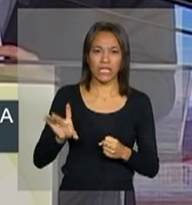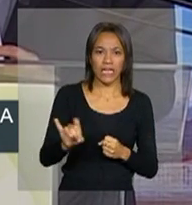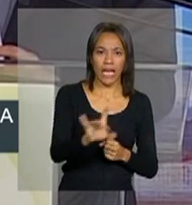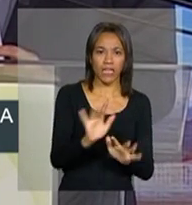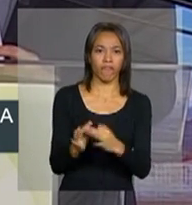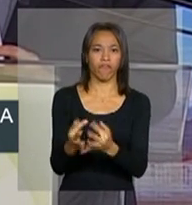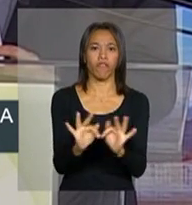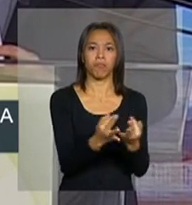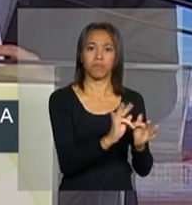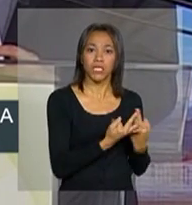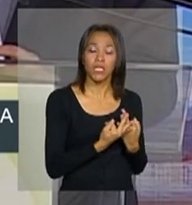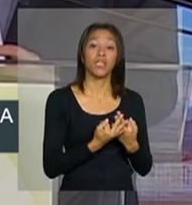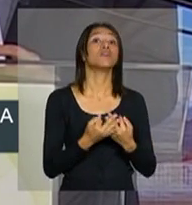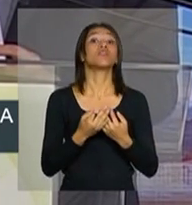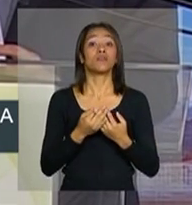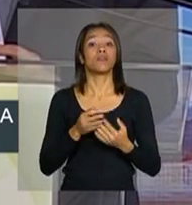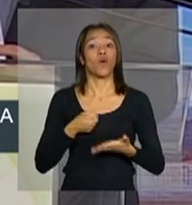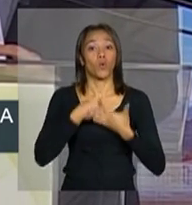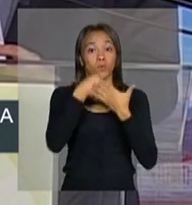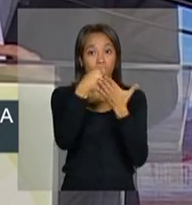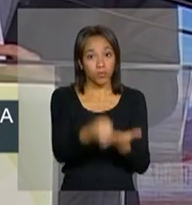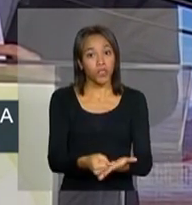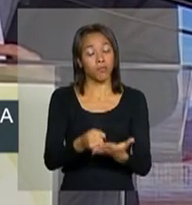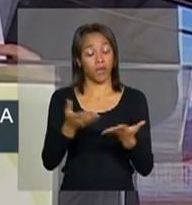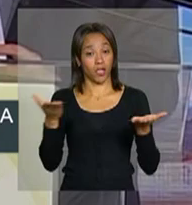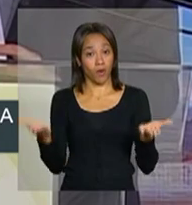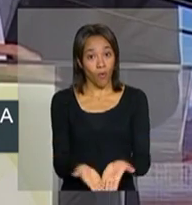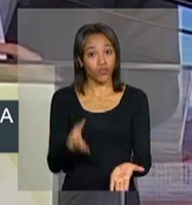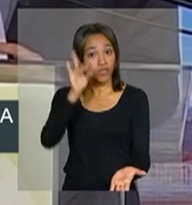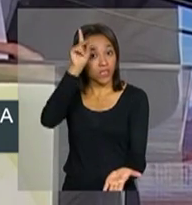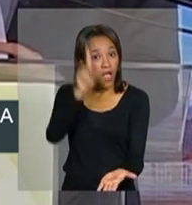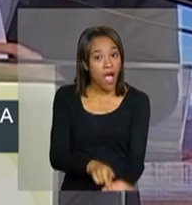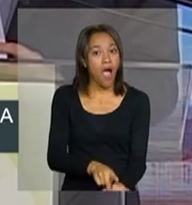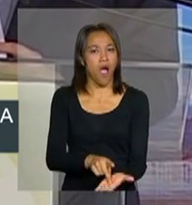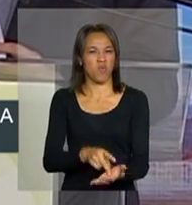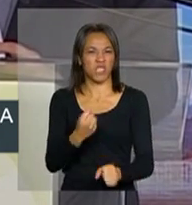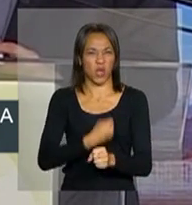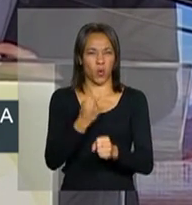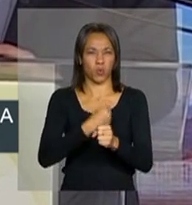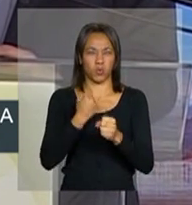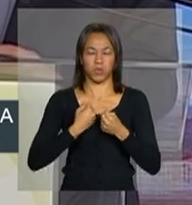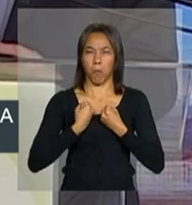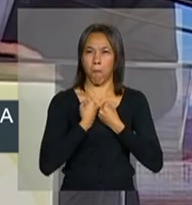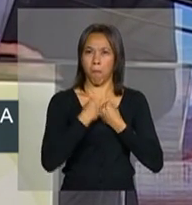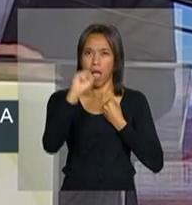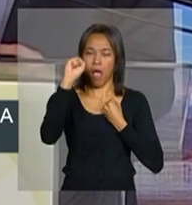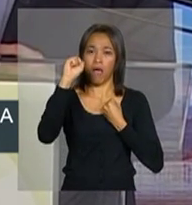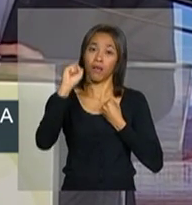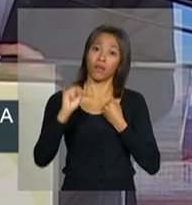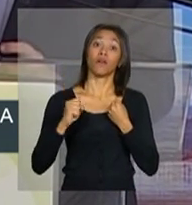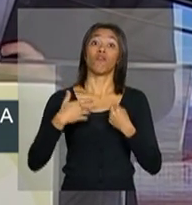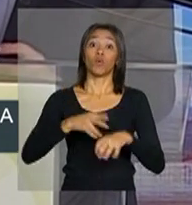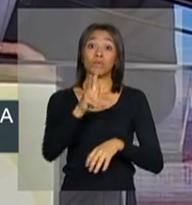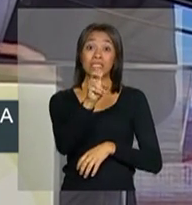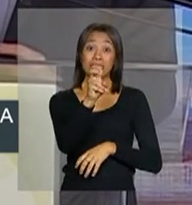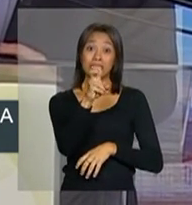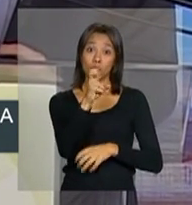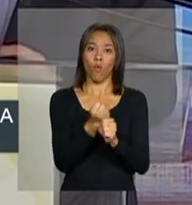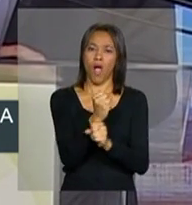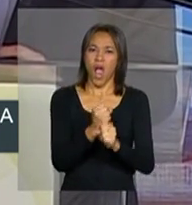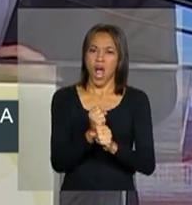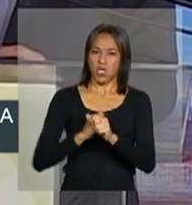famílias que participaram para a concretização dessa gigantesca obra. Foram cinco anos de